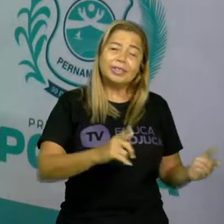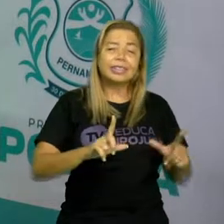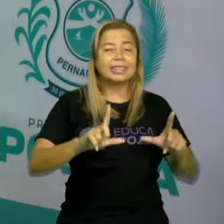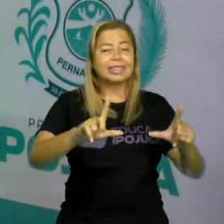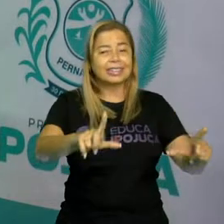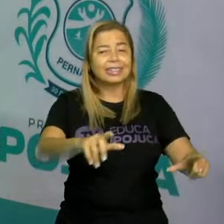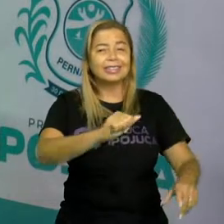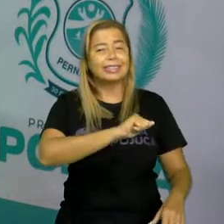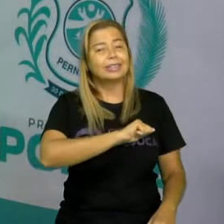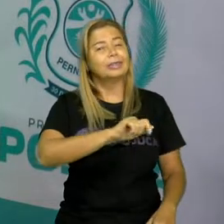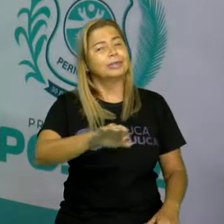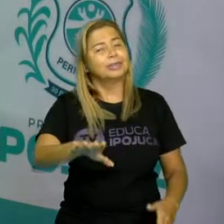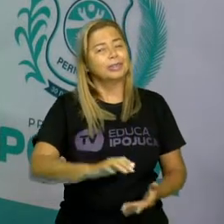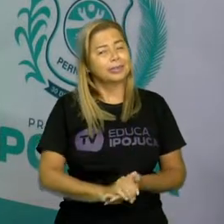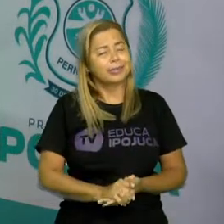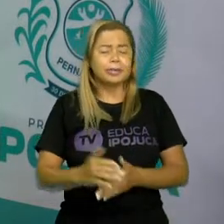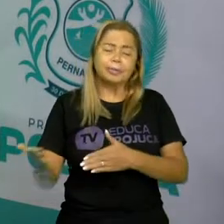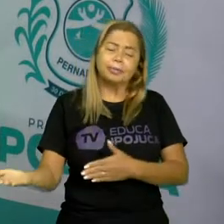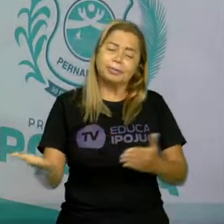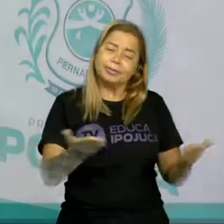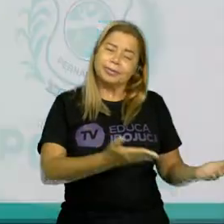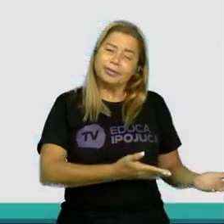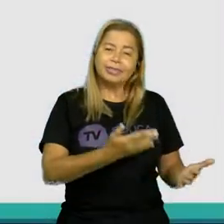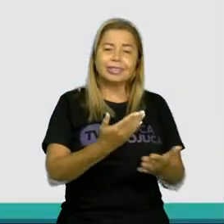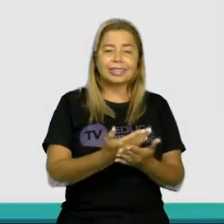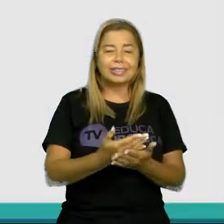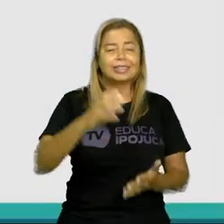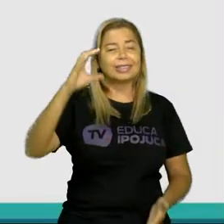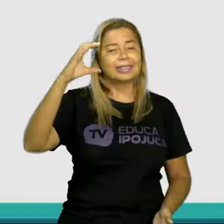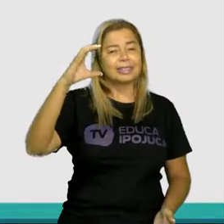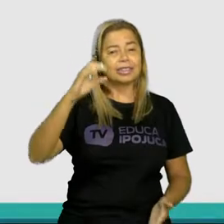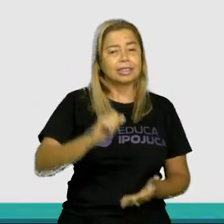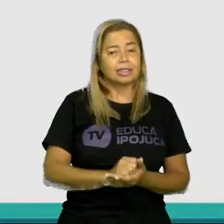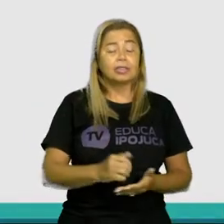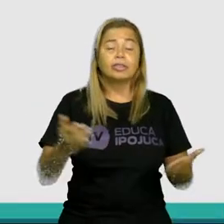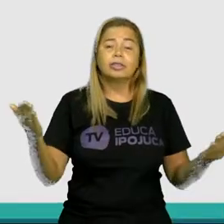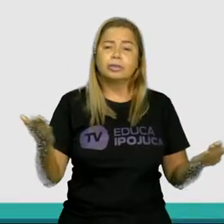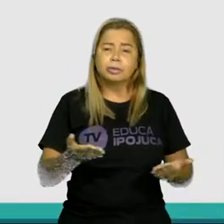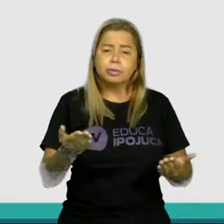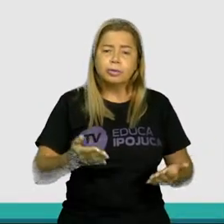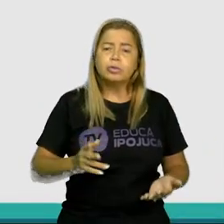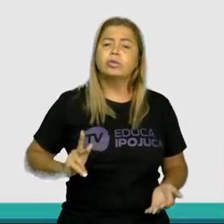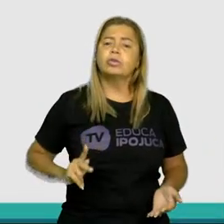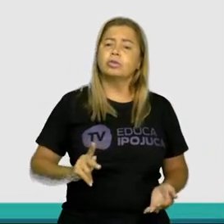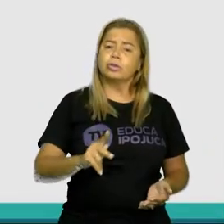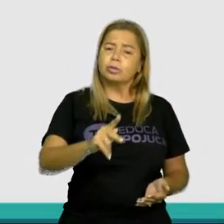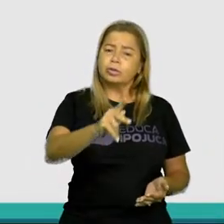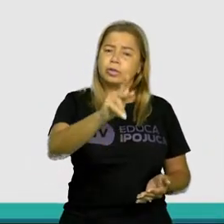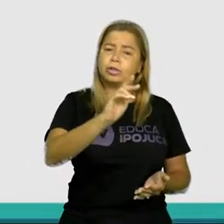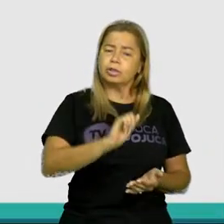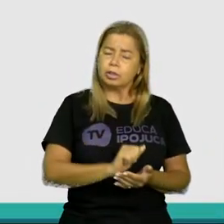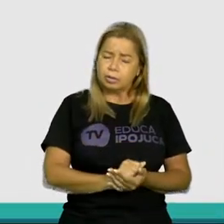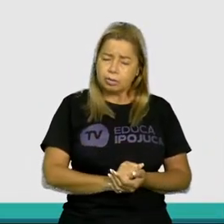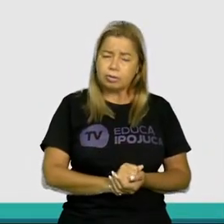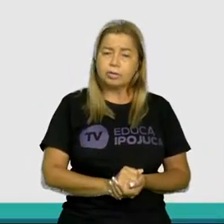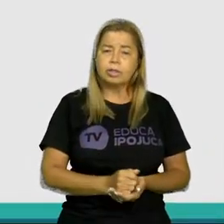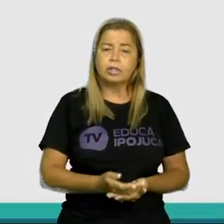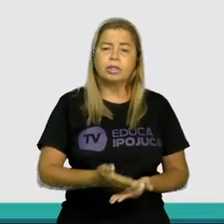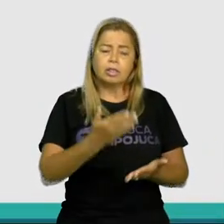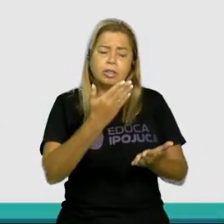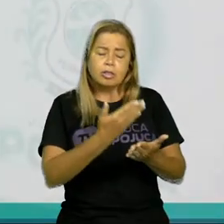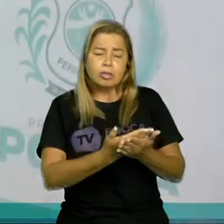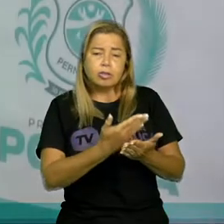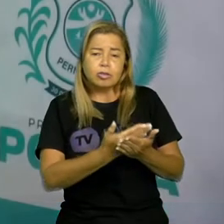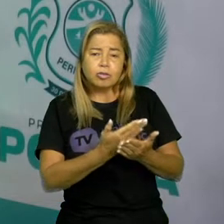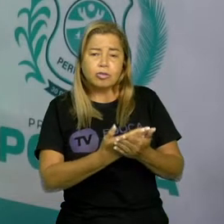também sejam bem-vindos para a nossa aula de ciências. E hoje vamos dar continuidade aos estudos sobre os